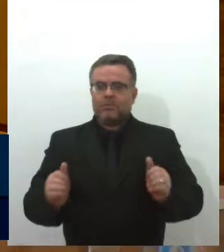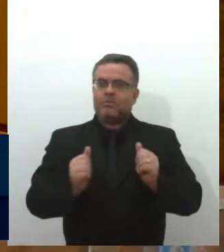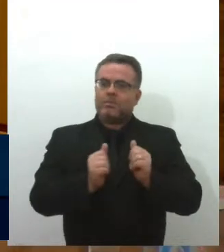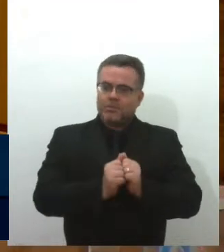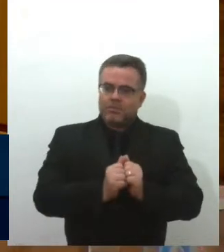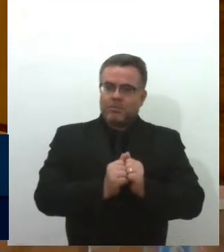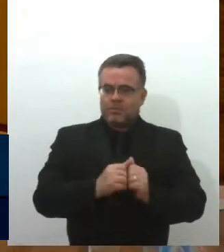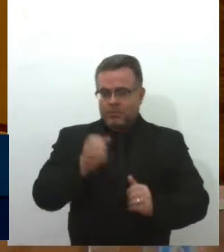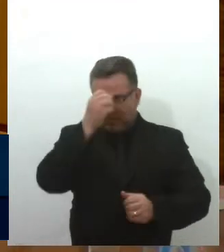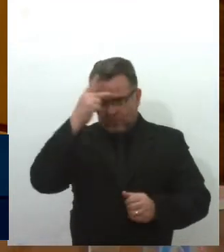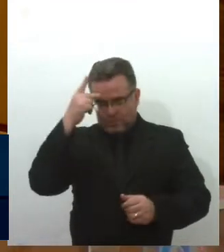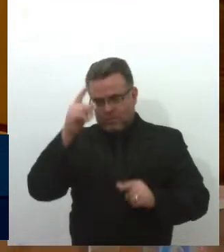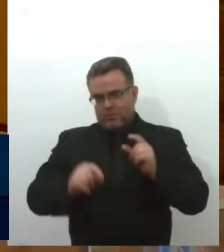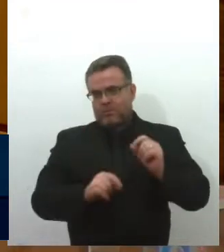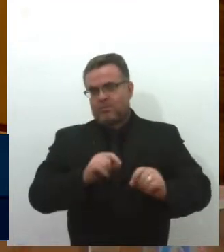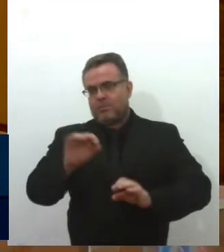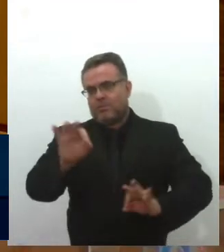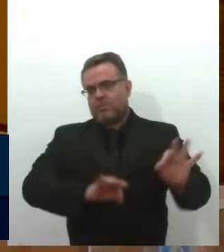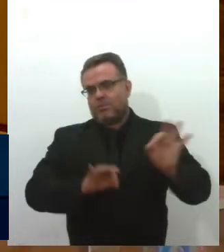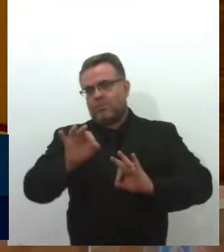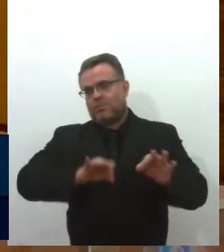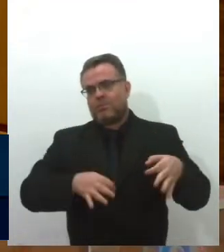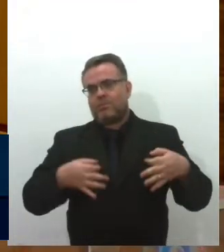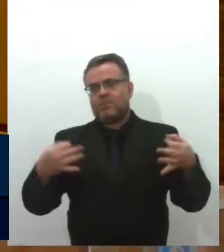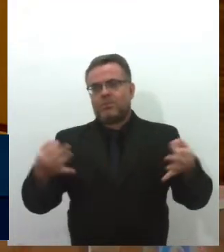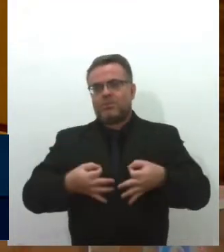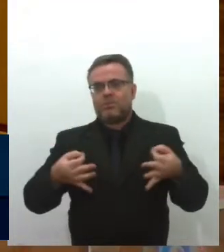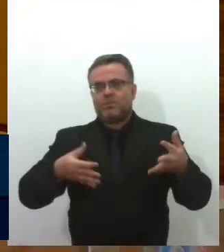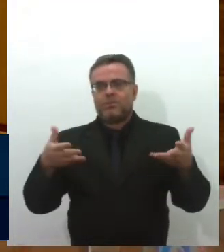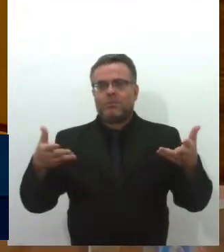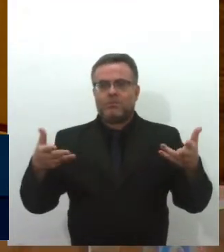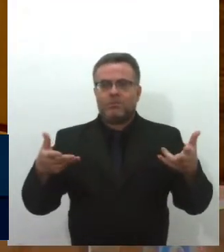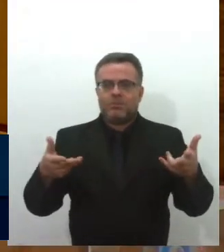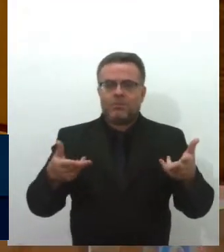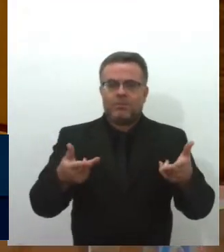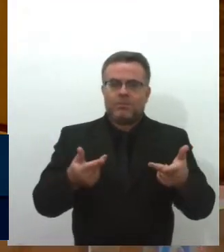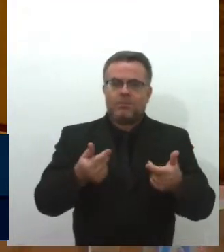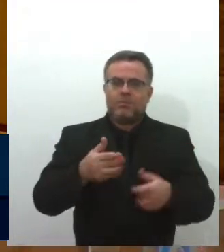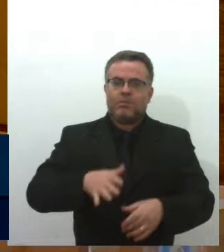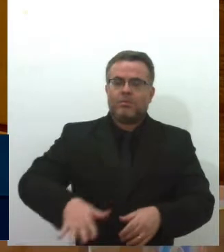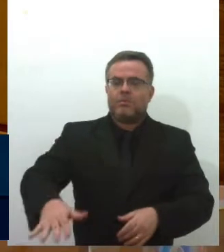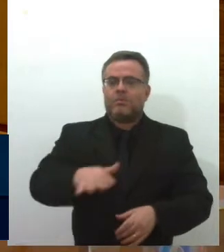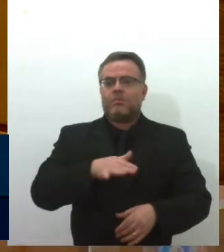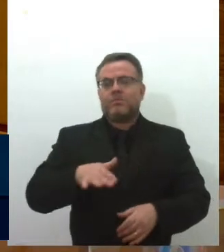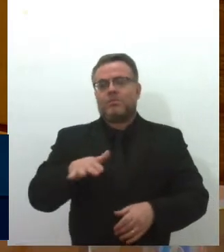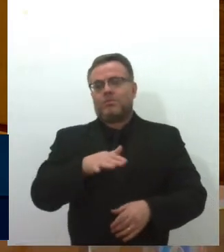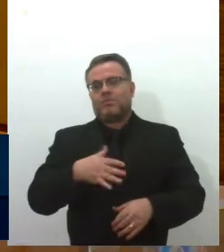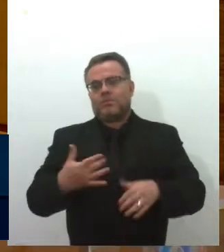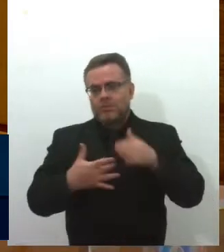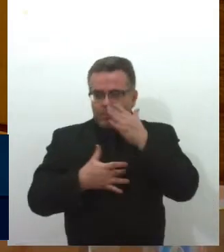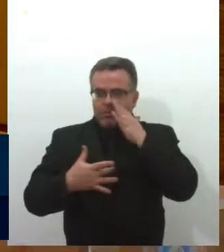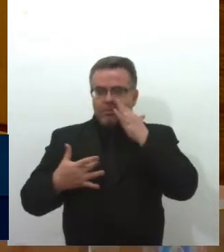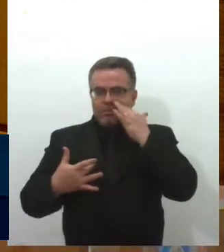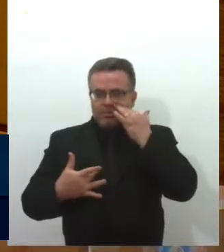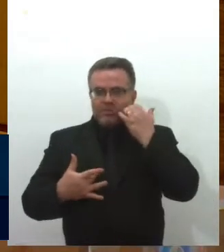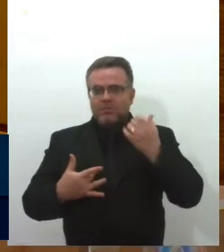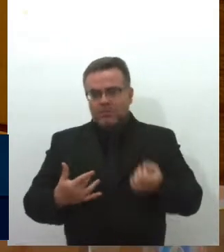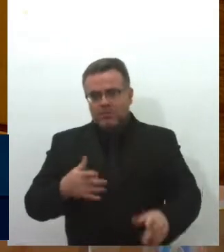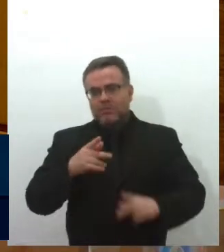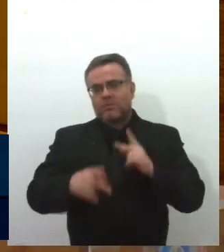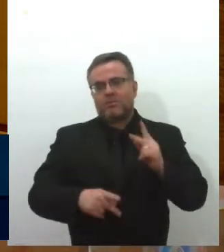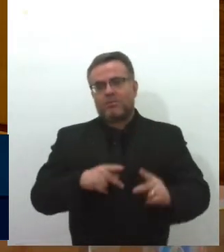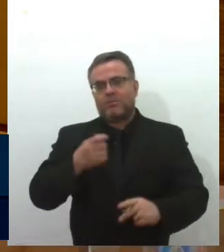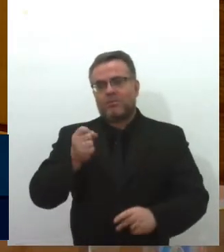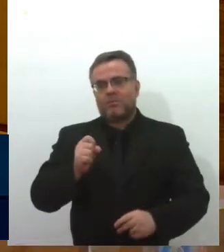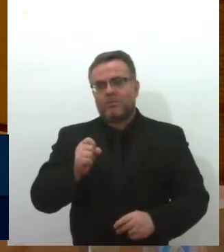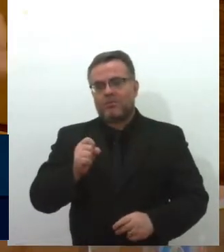cristiano, tem feito um trabalho belíssimo na saúde do povo de Simão